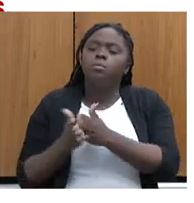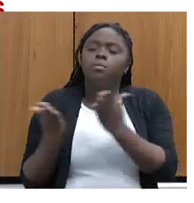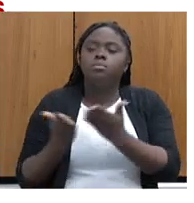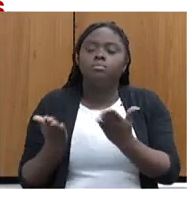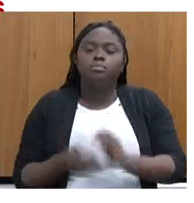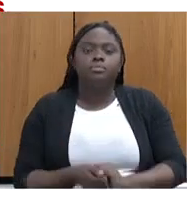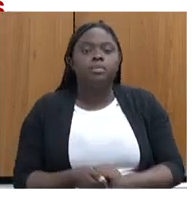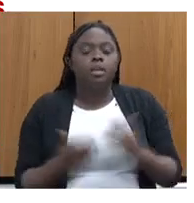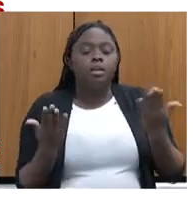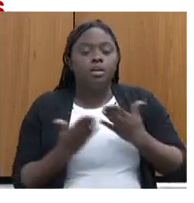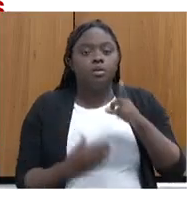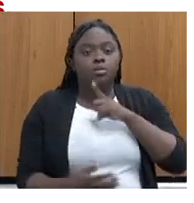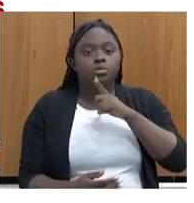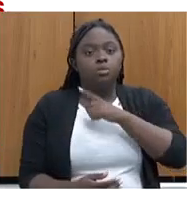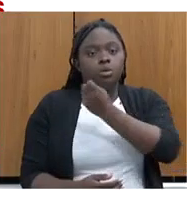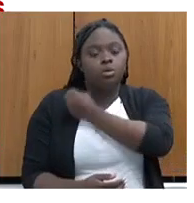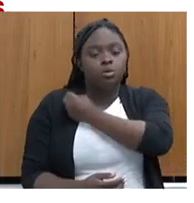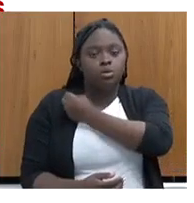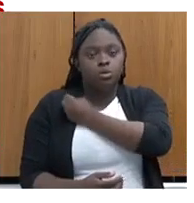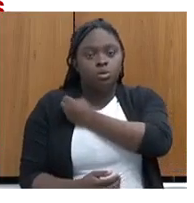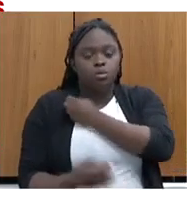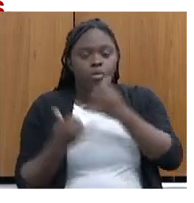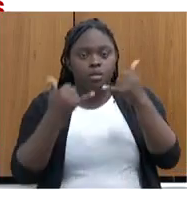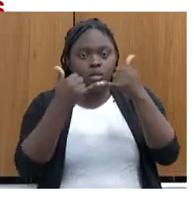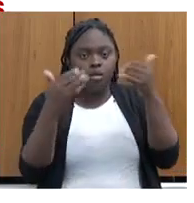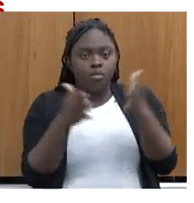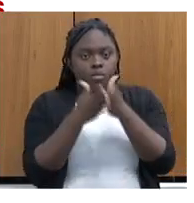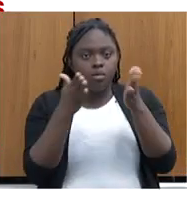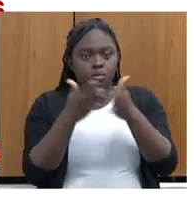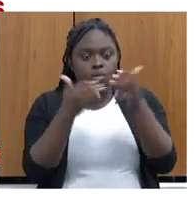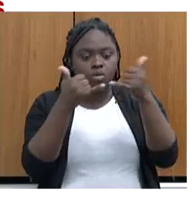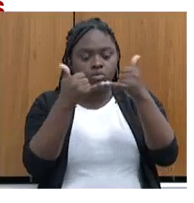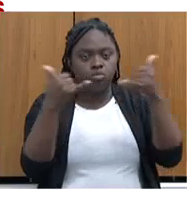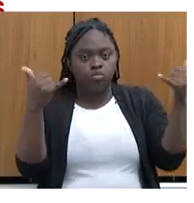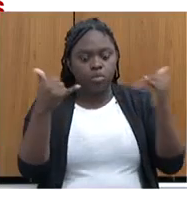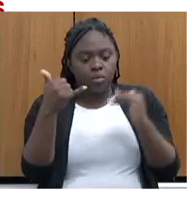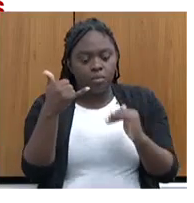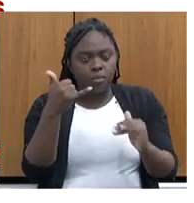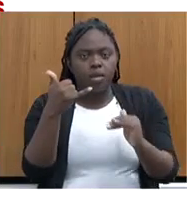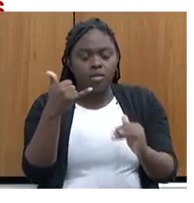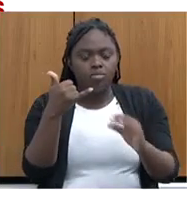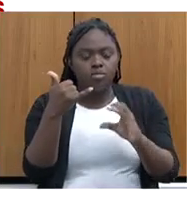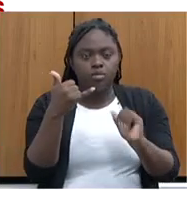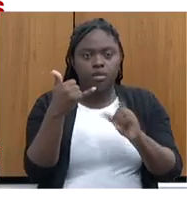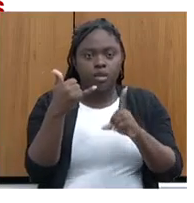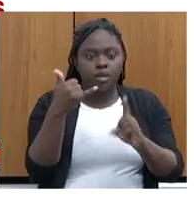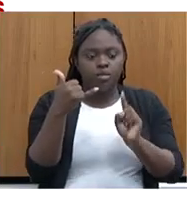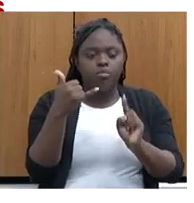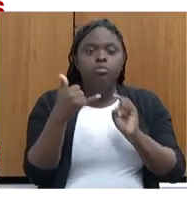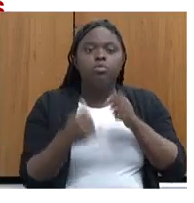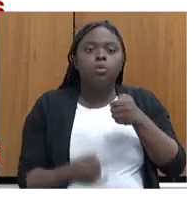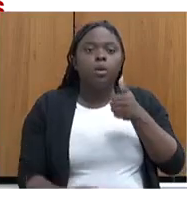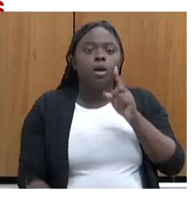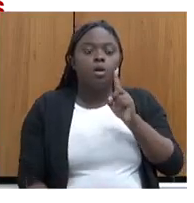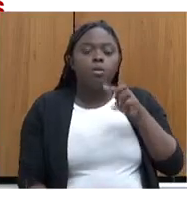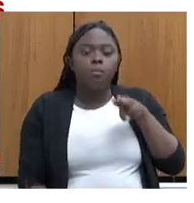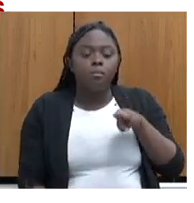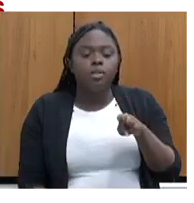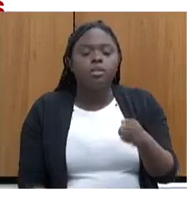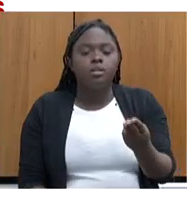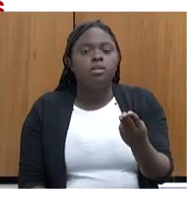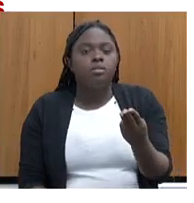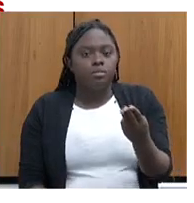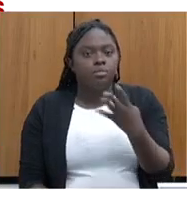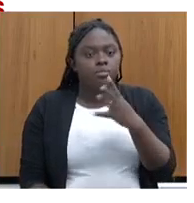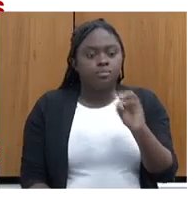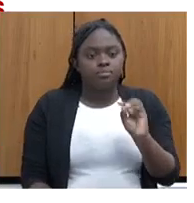Hoje eu tenho o número da linha abaixo da pobreza do Cade Único. Nós somos quase 1 milhão e 500 mil famílias abaixo da linha